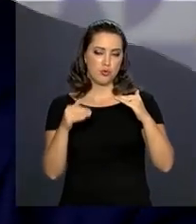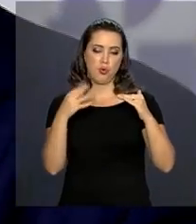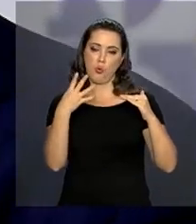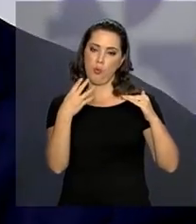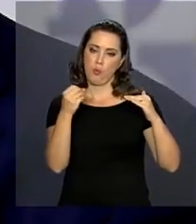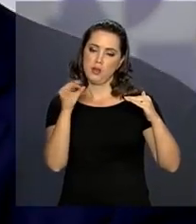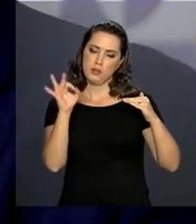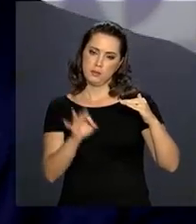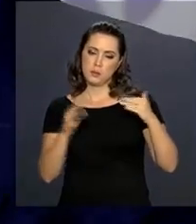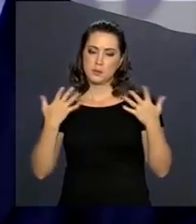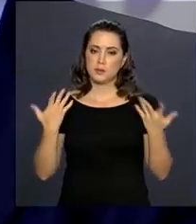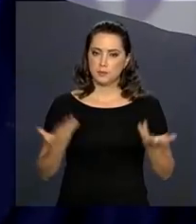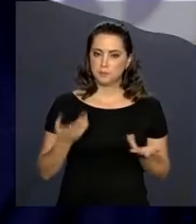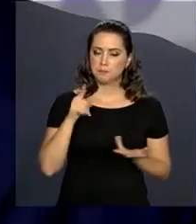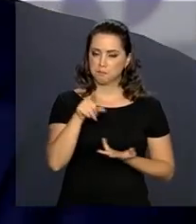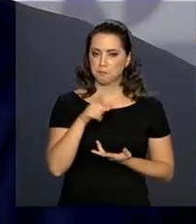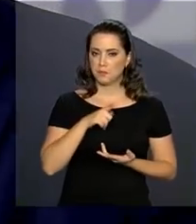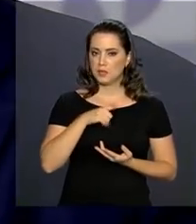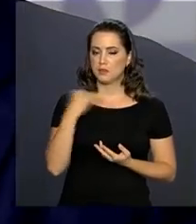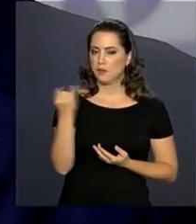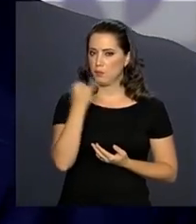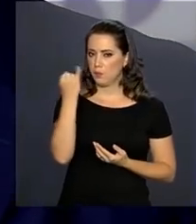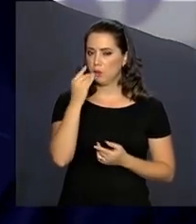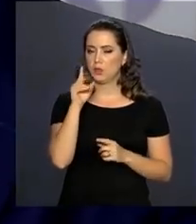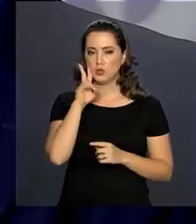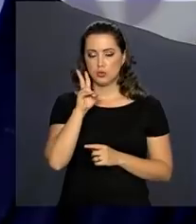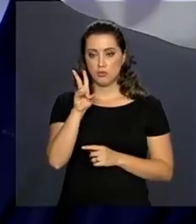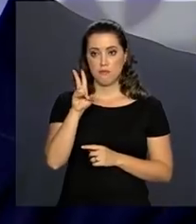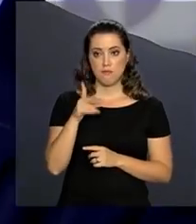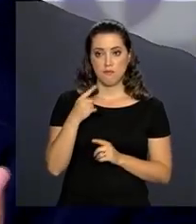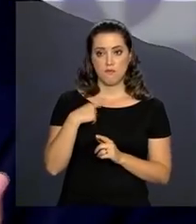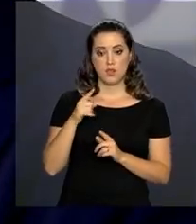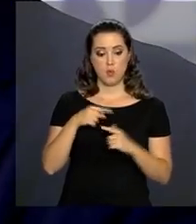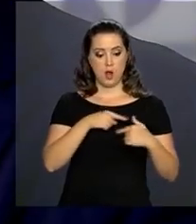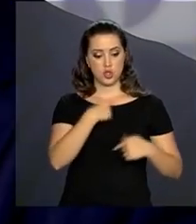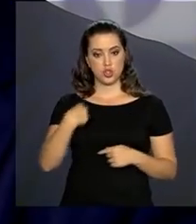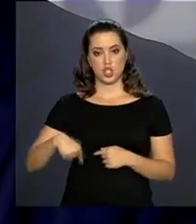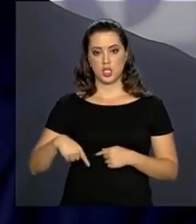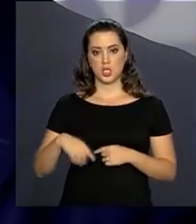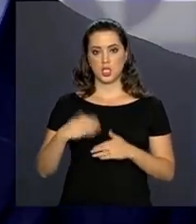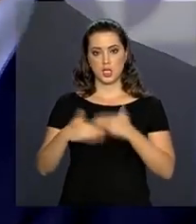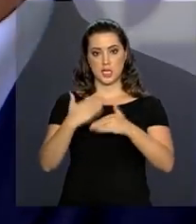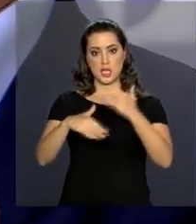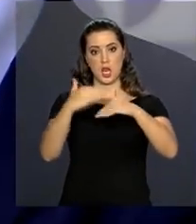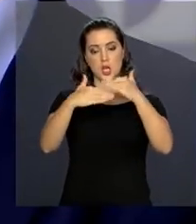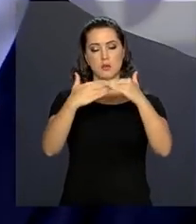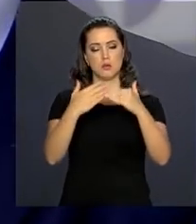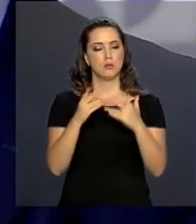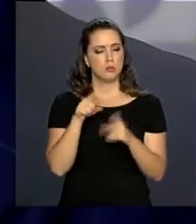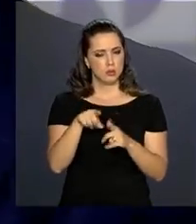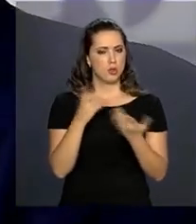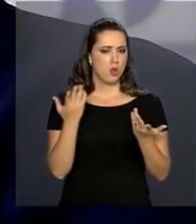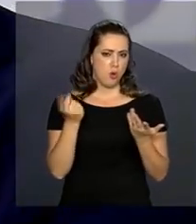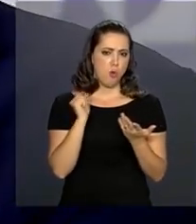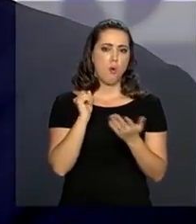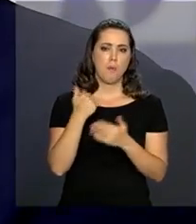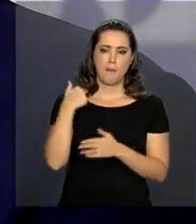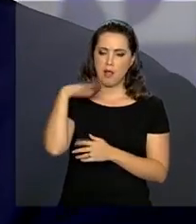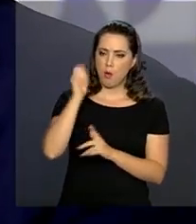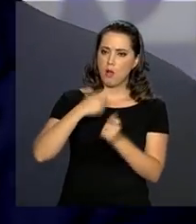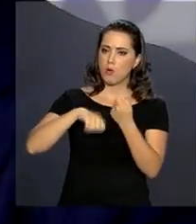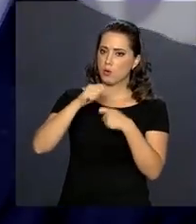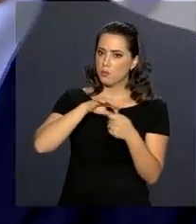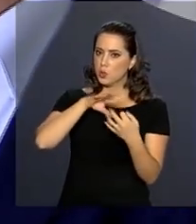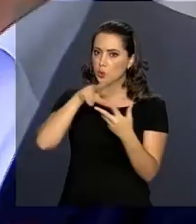40% mais ou menos. Você teve a notável ascensão da China, que em termos de paridade de poderes de compra já é a maior